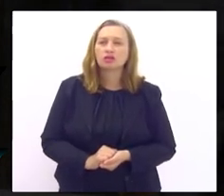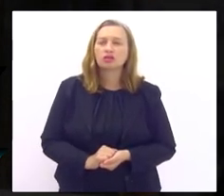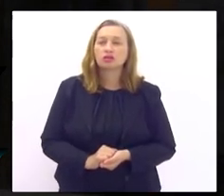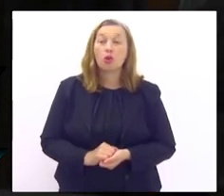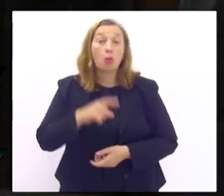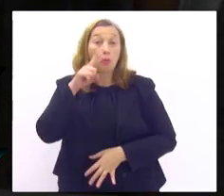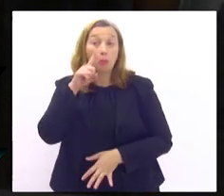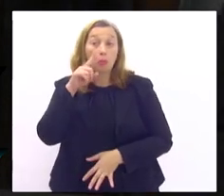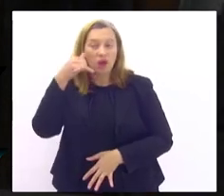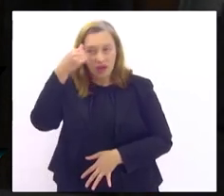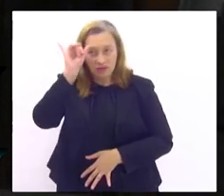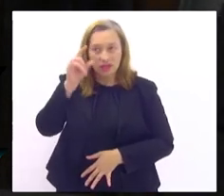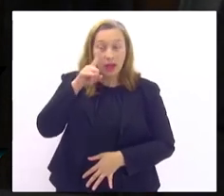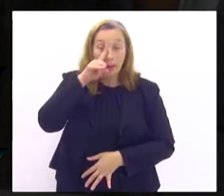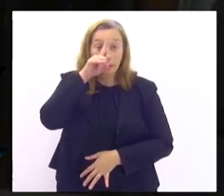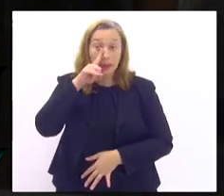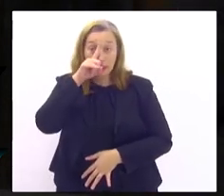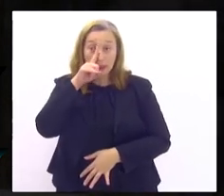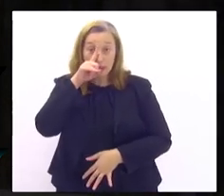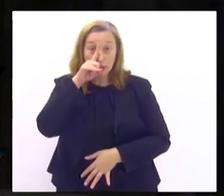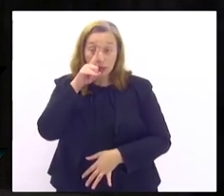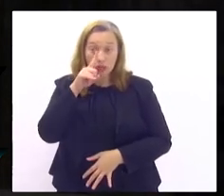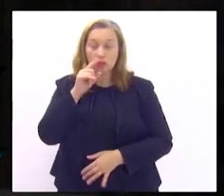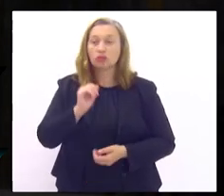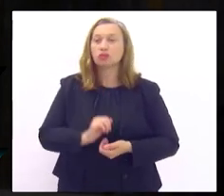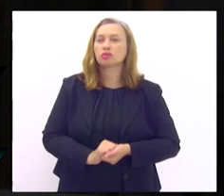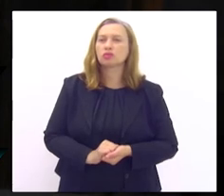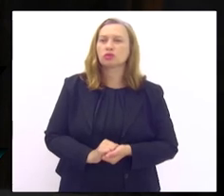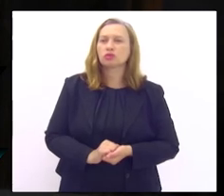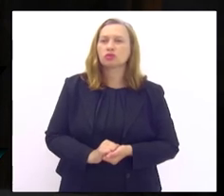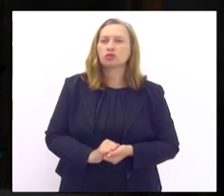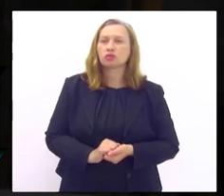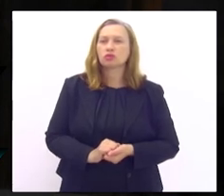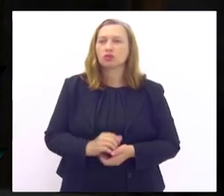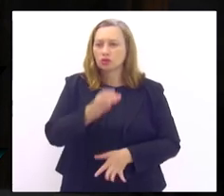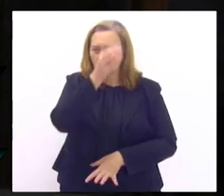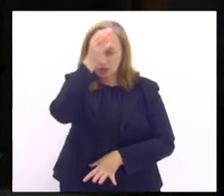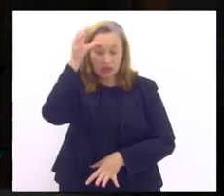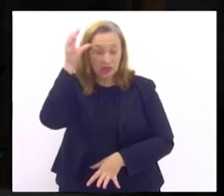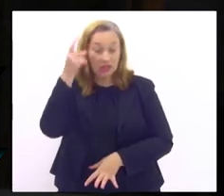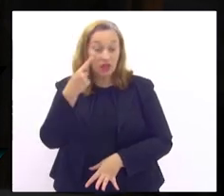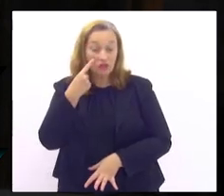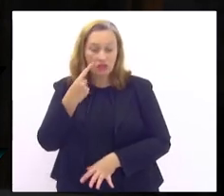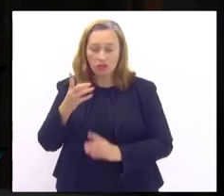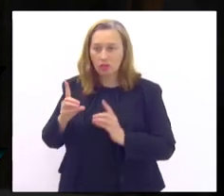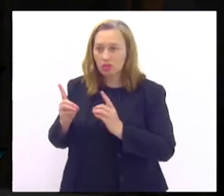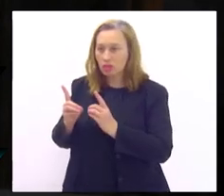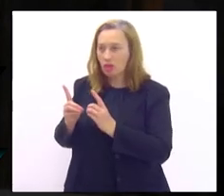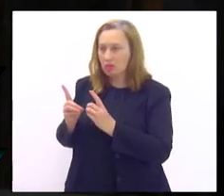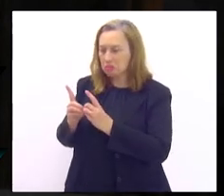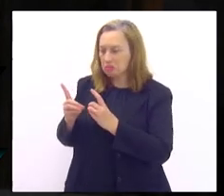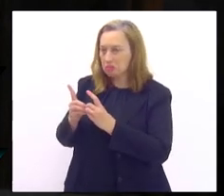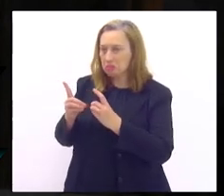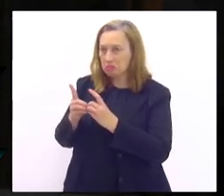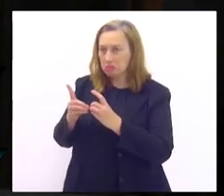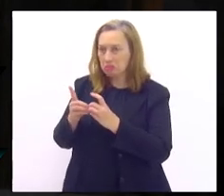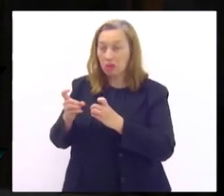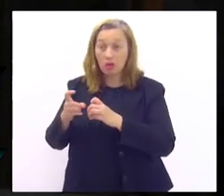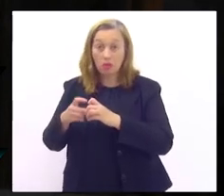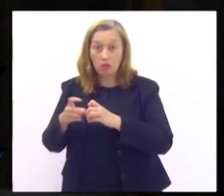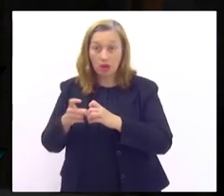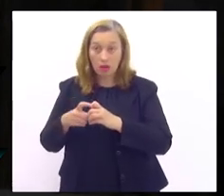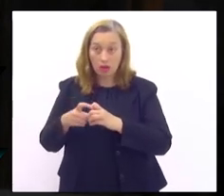de risco dentro do Ministério da Saúde o paciente ele é visto pelo médico semestralmente ou anualmente